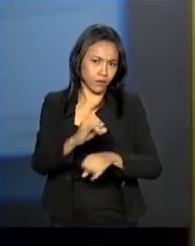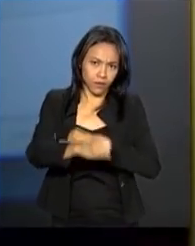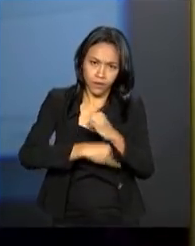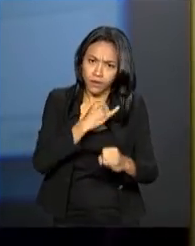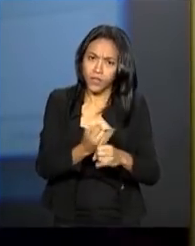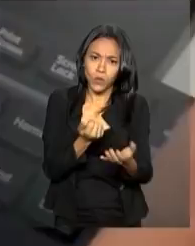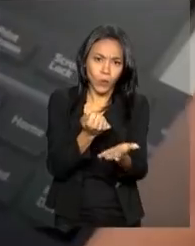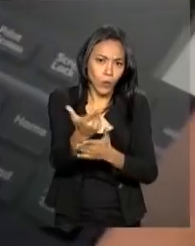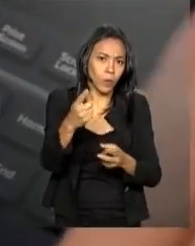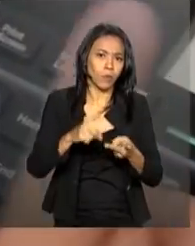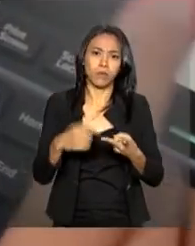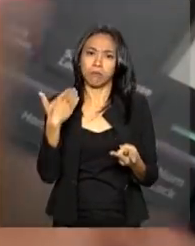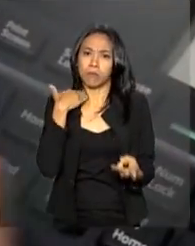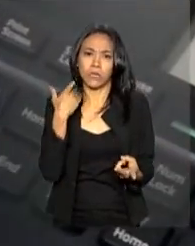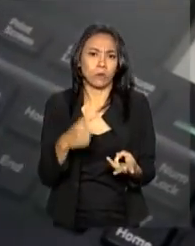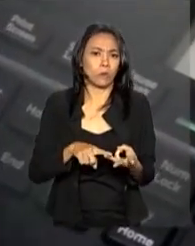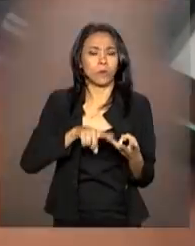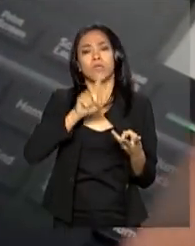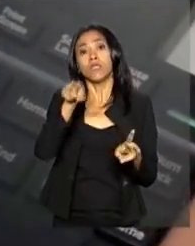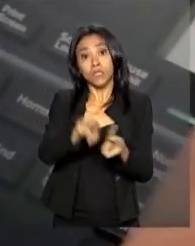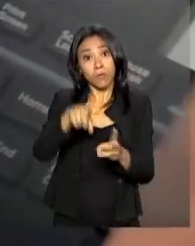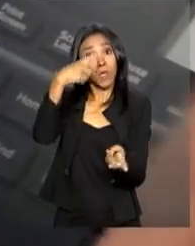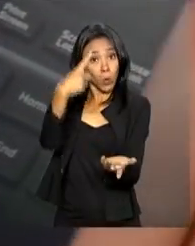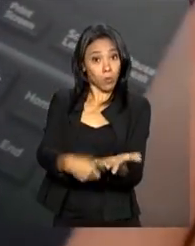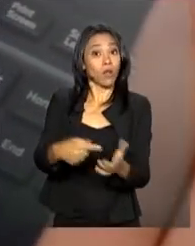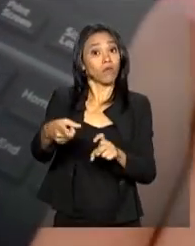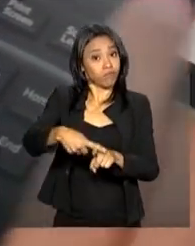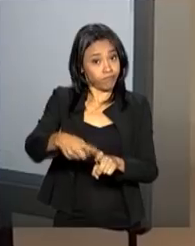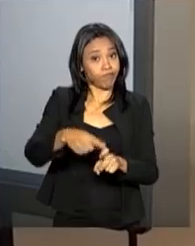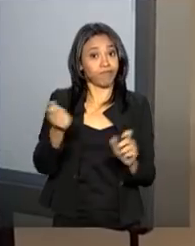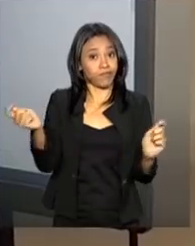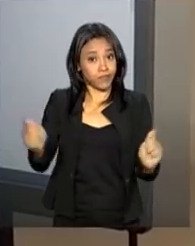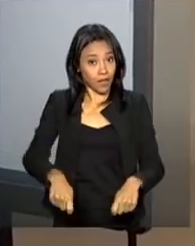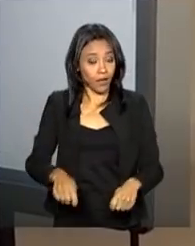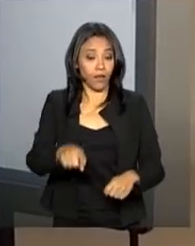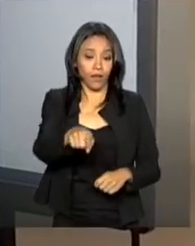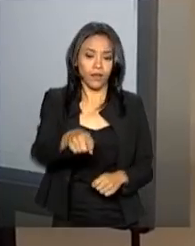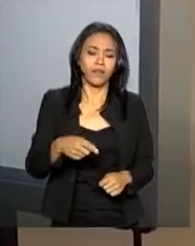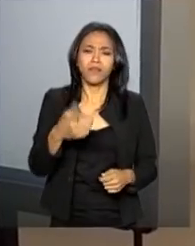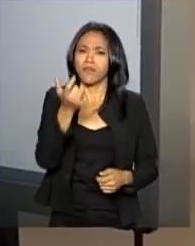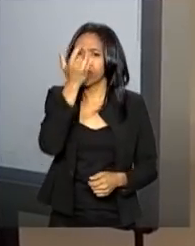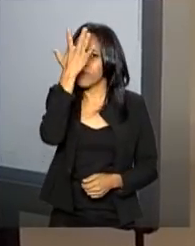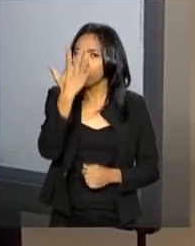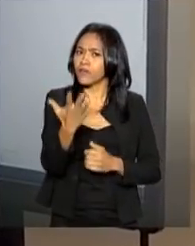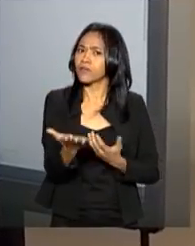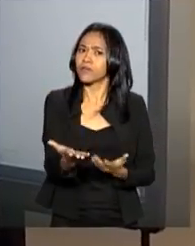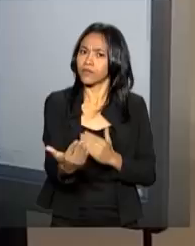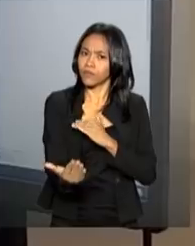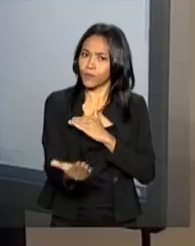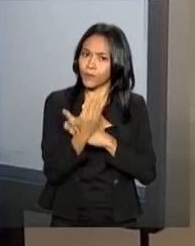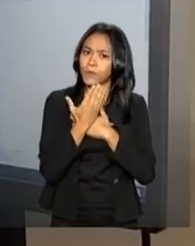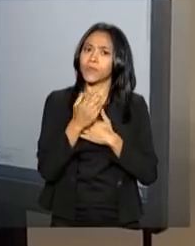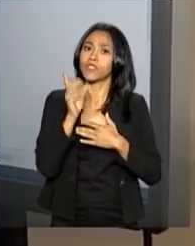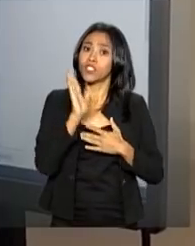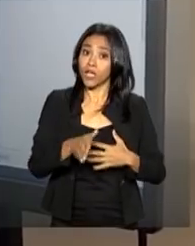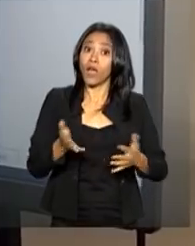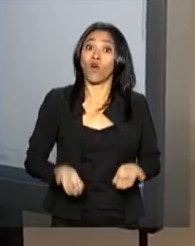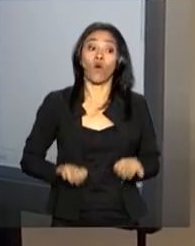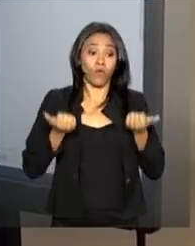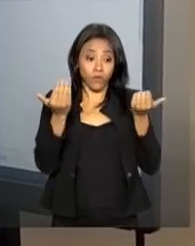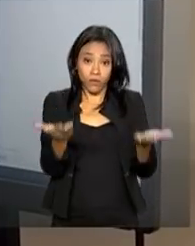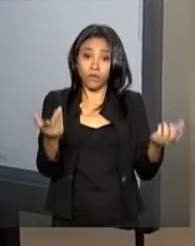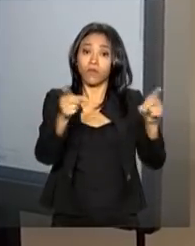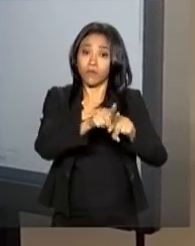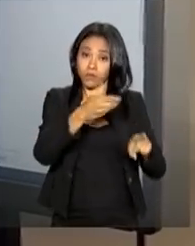compras online e até mesmo marcar uma consulta médica. Facilidades que também já são oferecidas nos